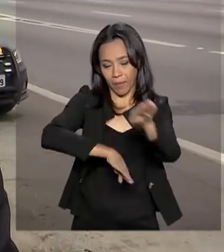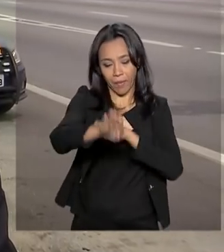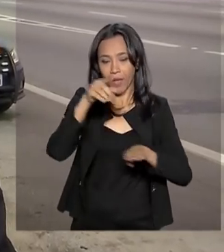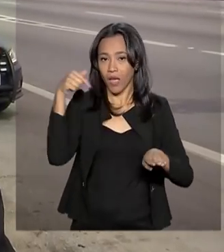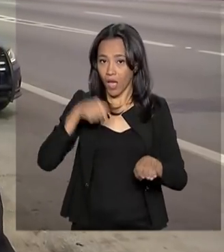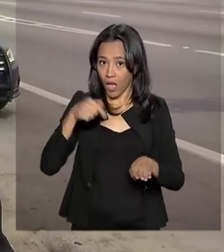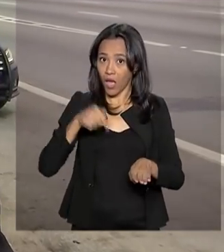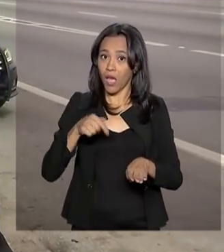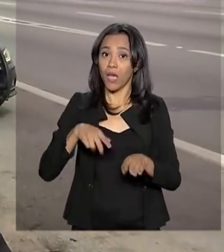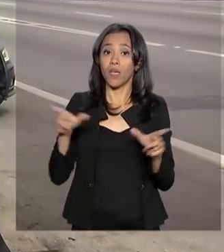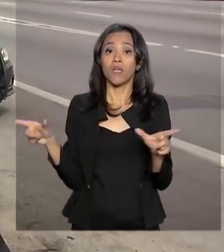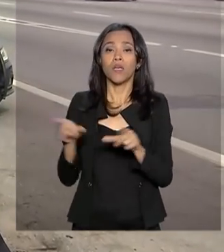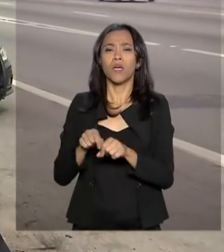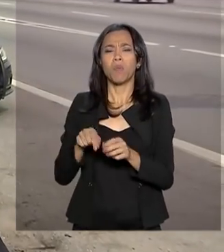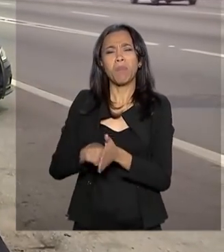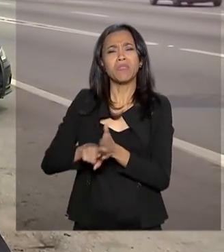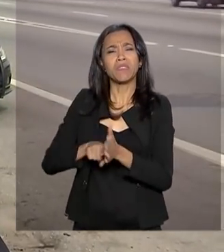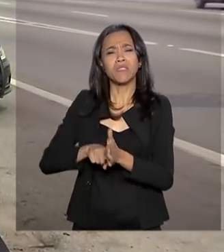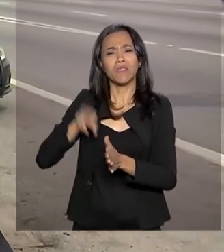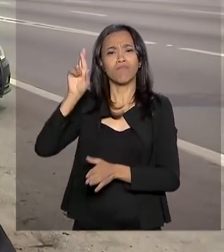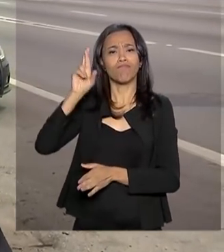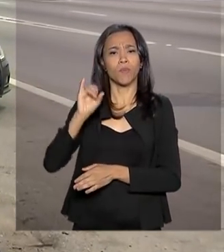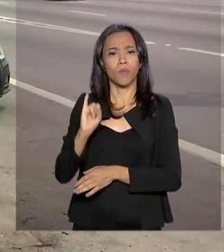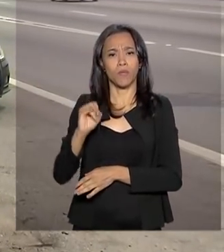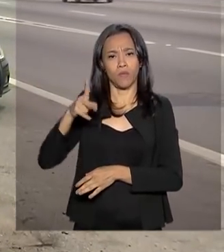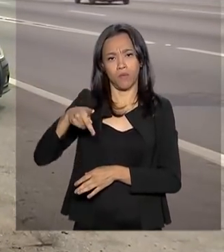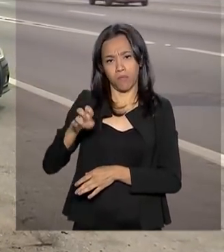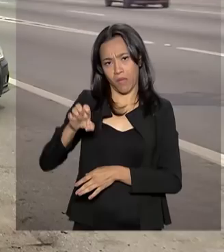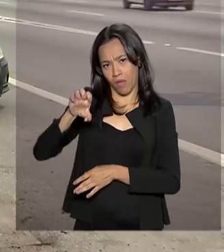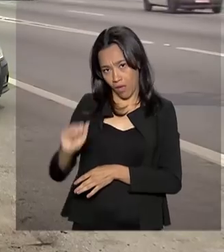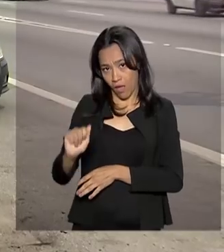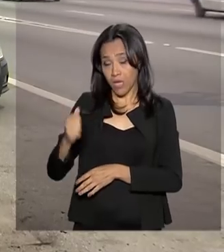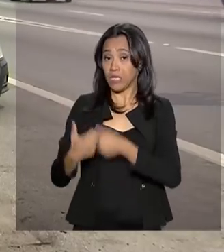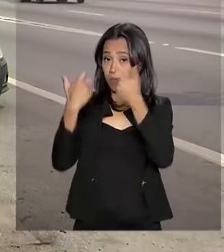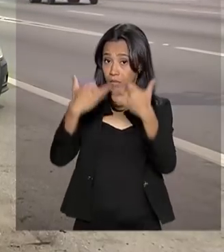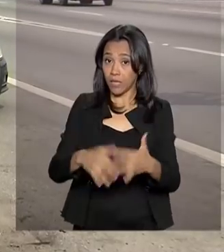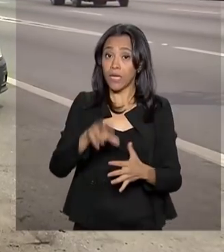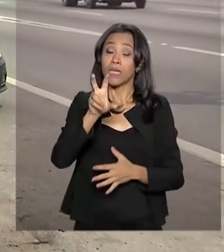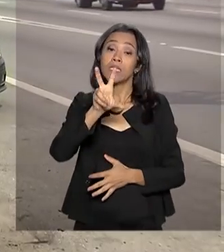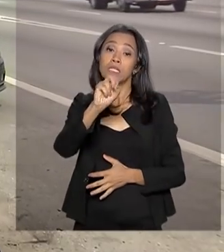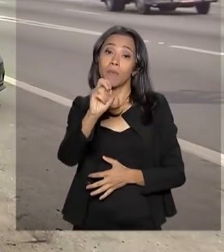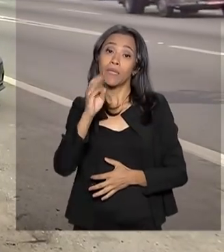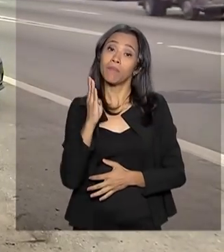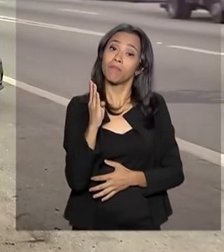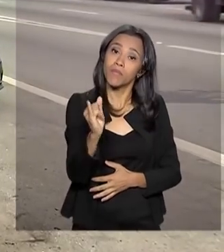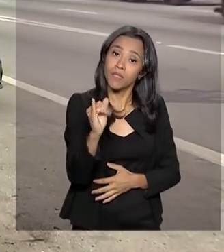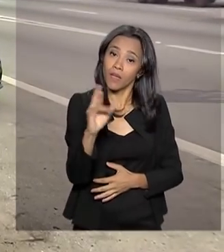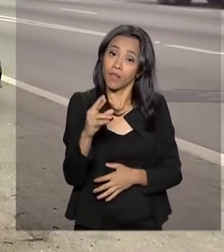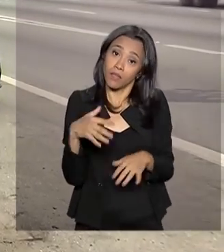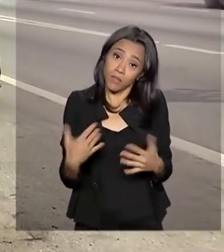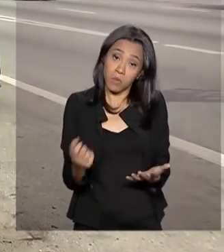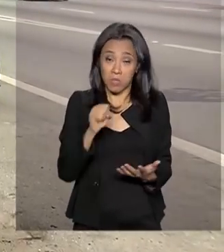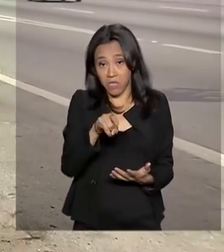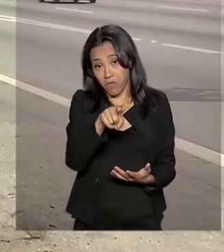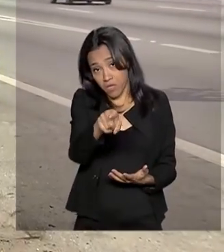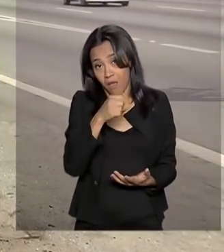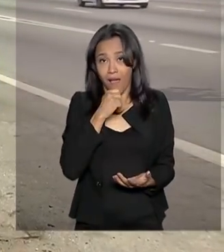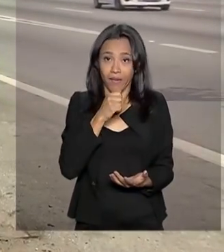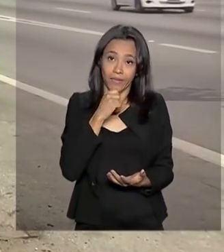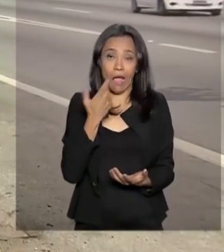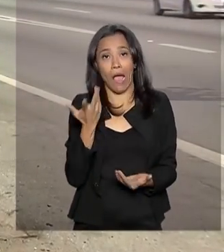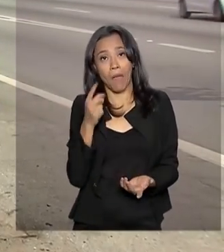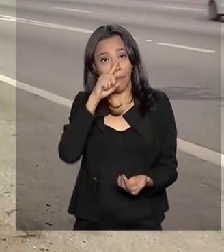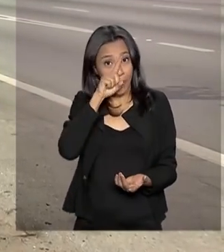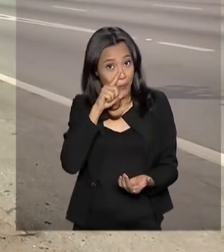calculado pelo IPEA, um estudo de 2014, de cerca de 50 bilhões de reais. Então, se você não se convenceu ainda de que é